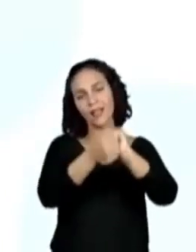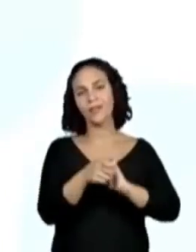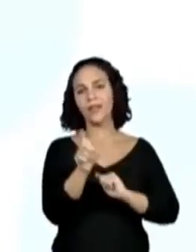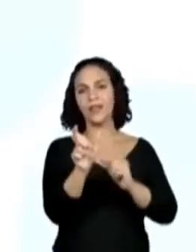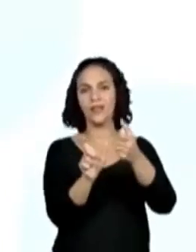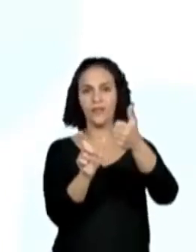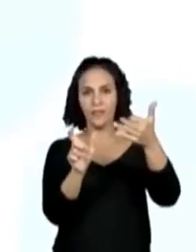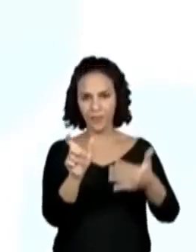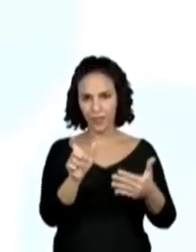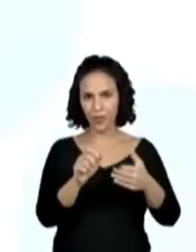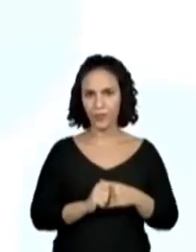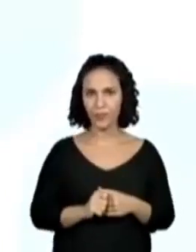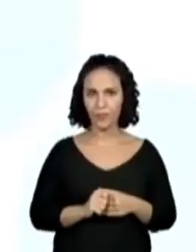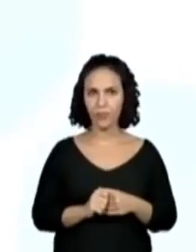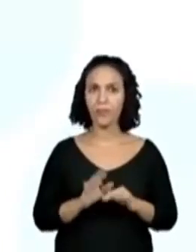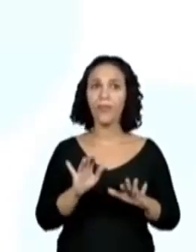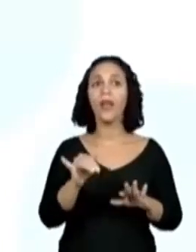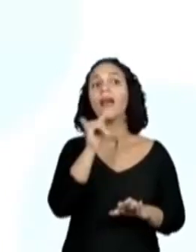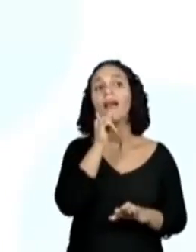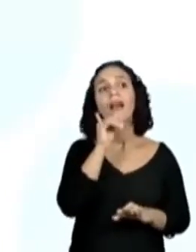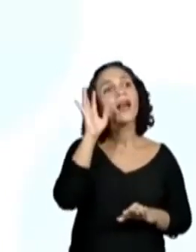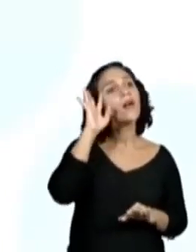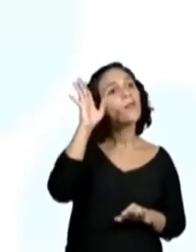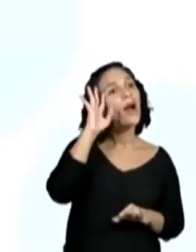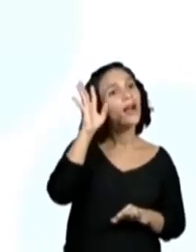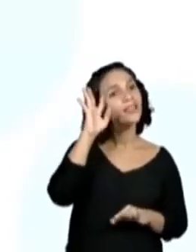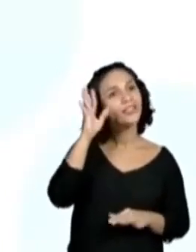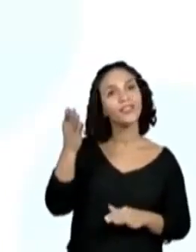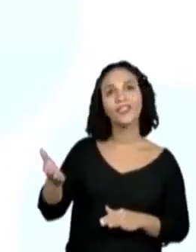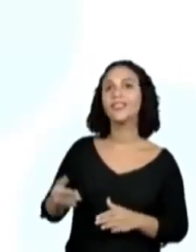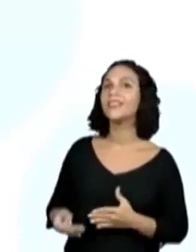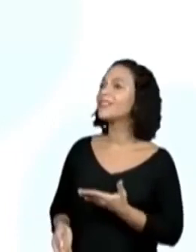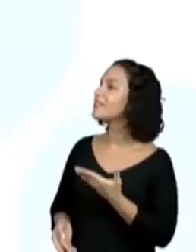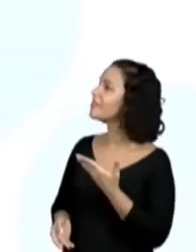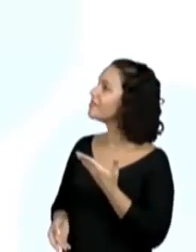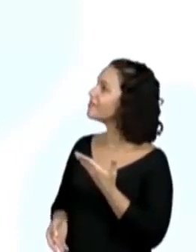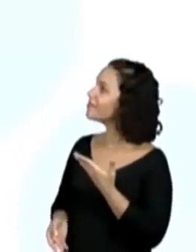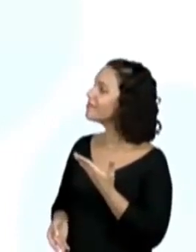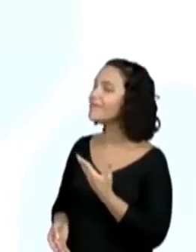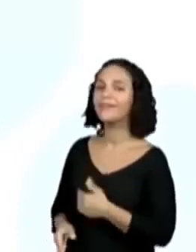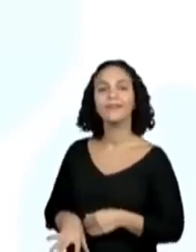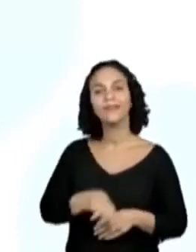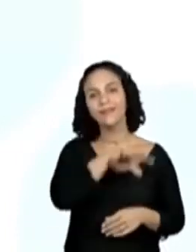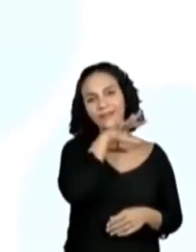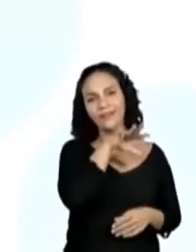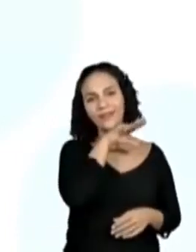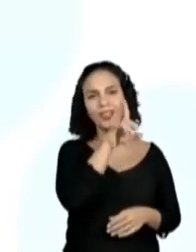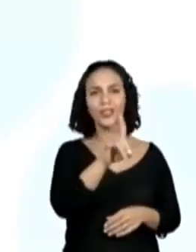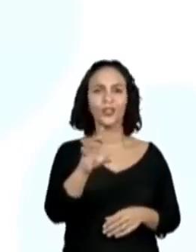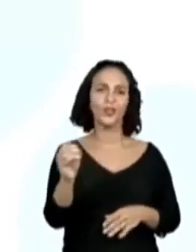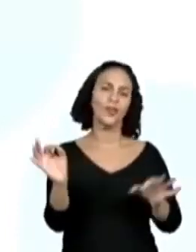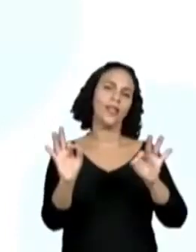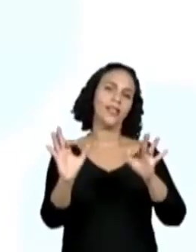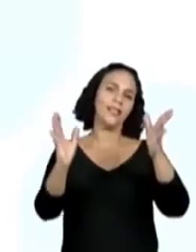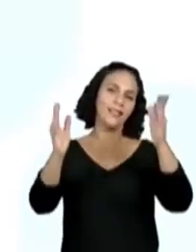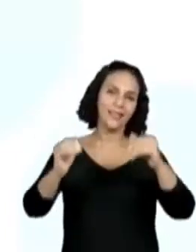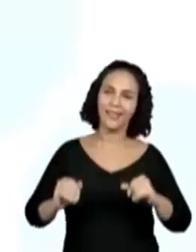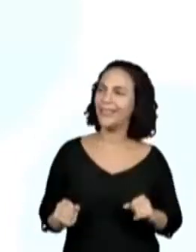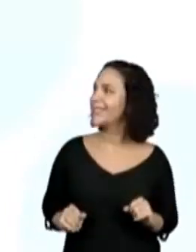Gente, vamos imaginar que isso aqui é o nosso zoológico. Vou deixar de vermelhinho mesmo. Olha o zoológico, que gracinha aqui, né?